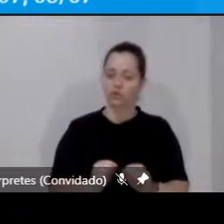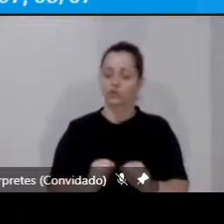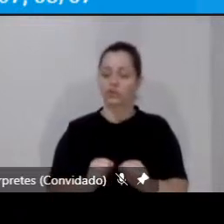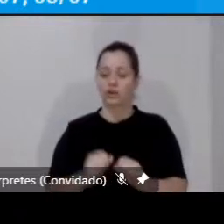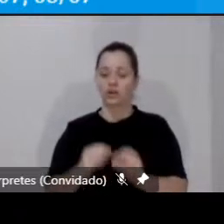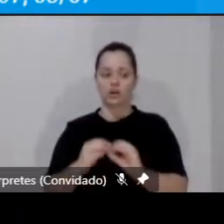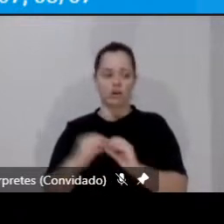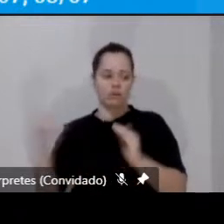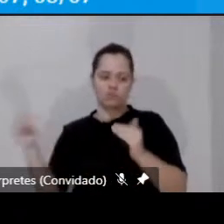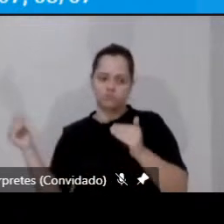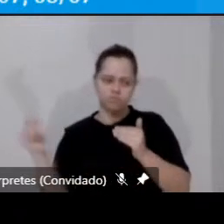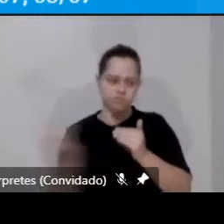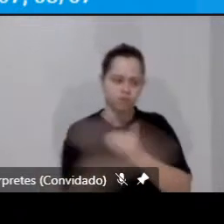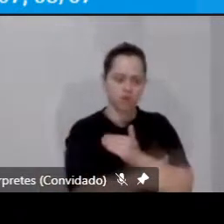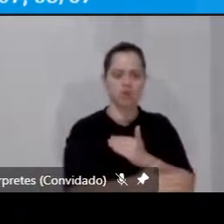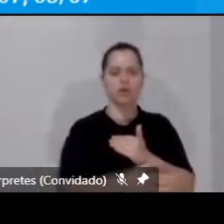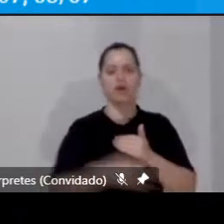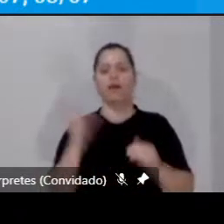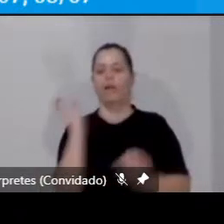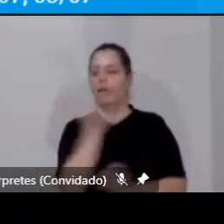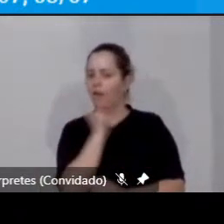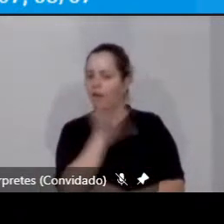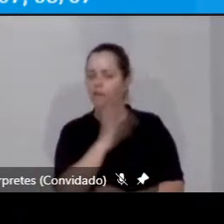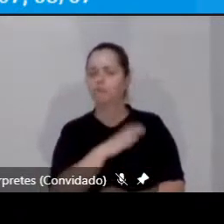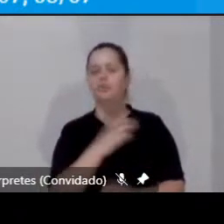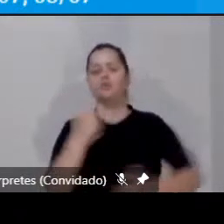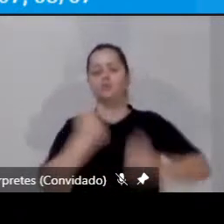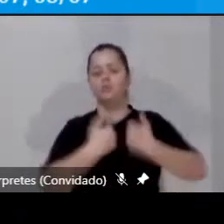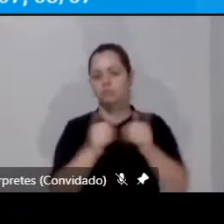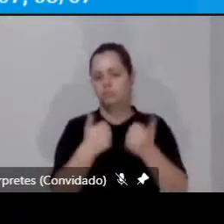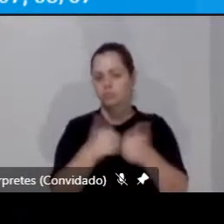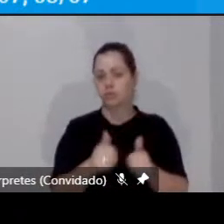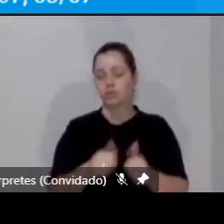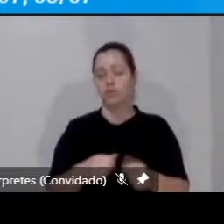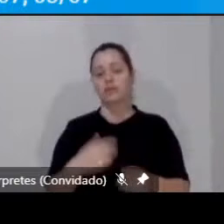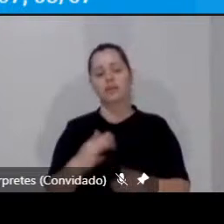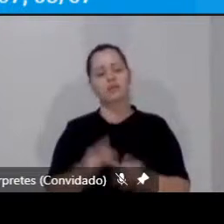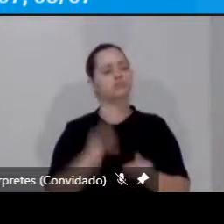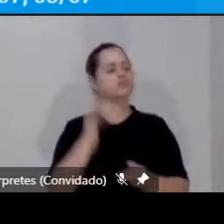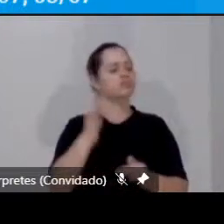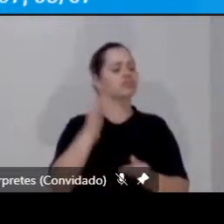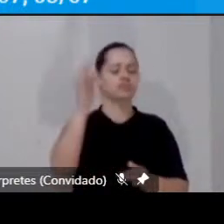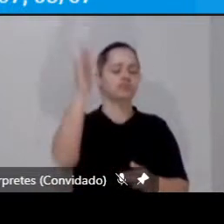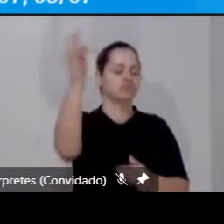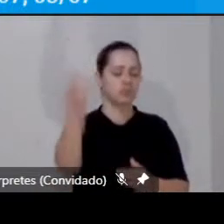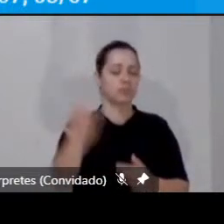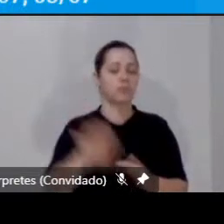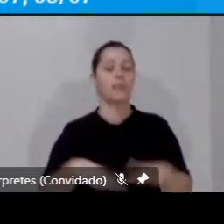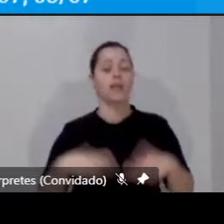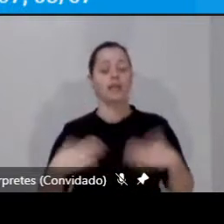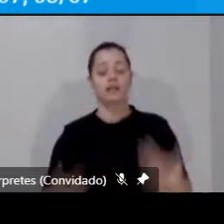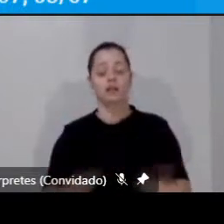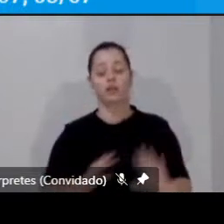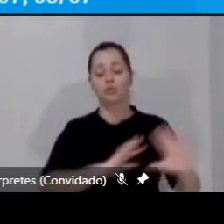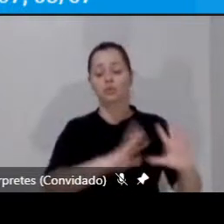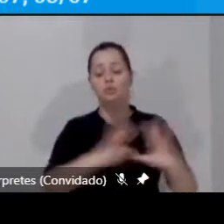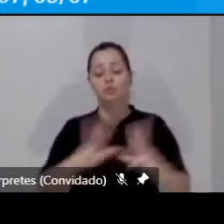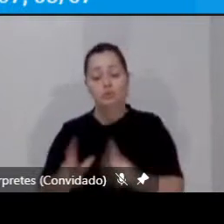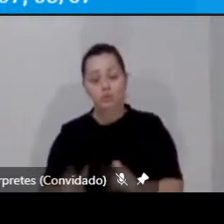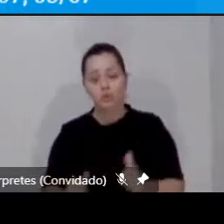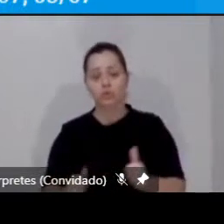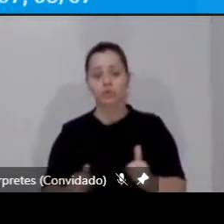frente ao transporte coletivo e assim por diante. Essa mobilidade que é